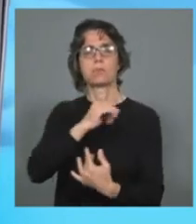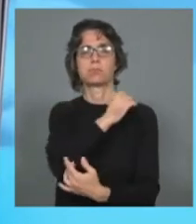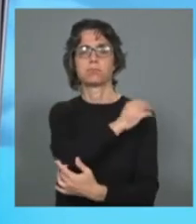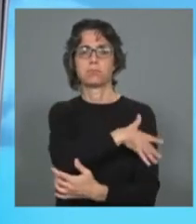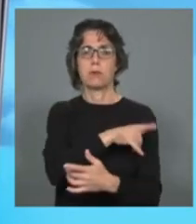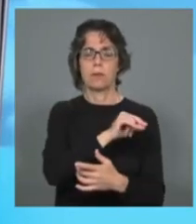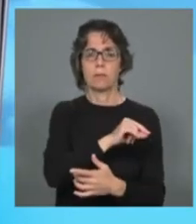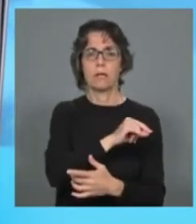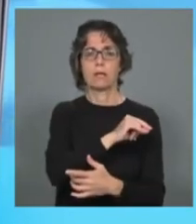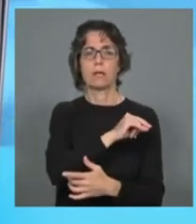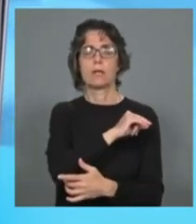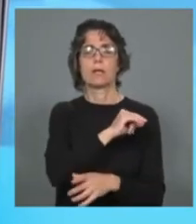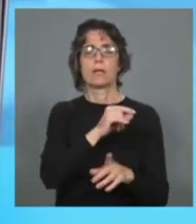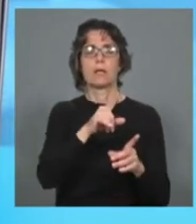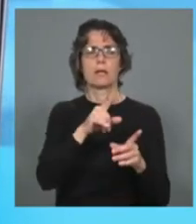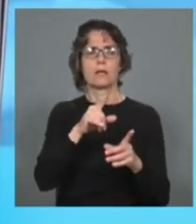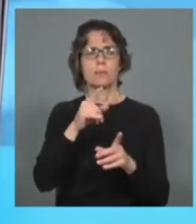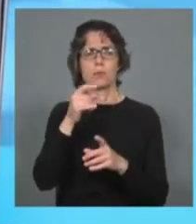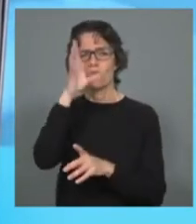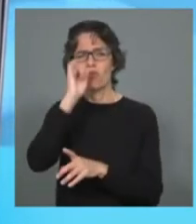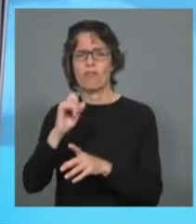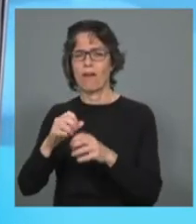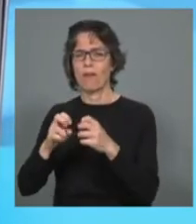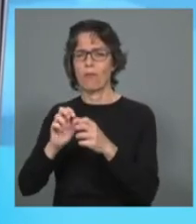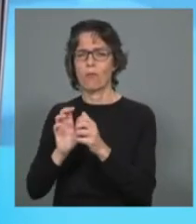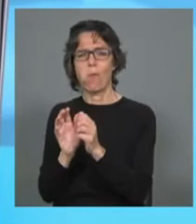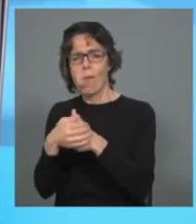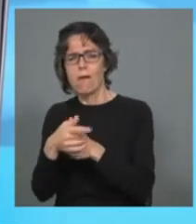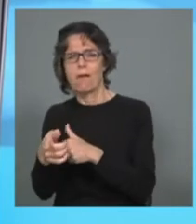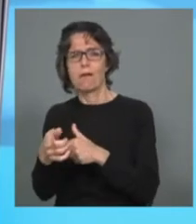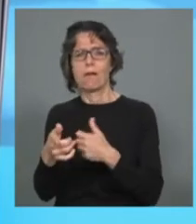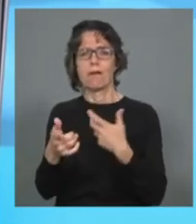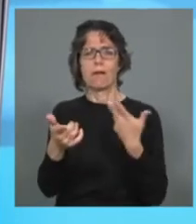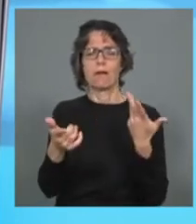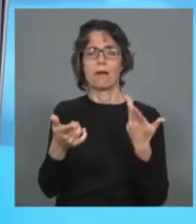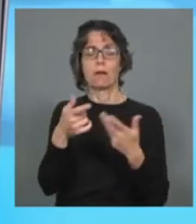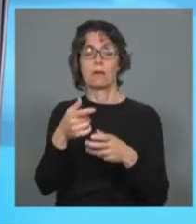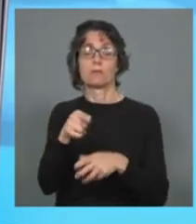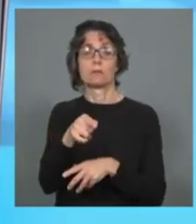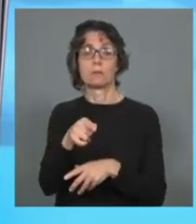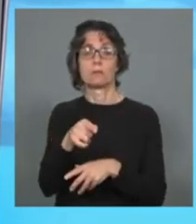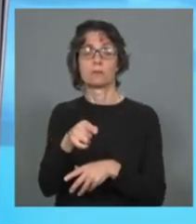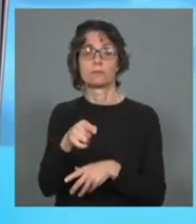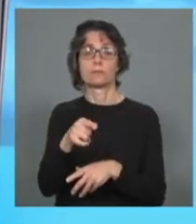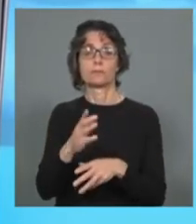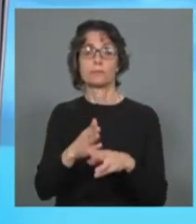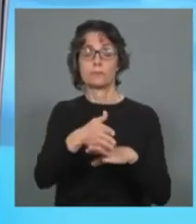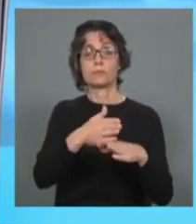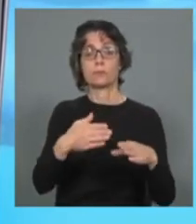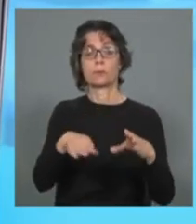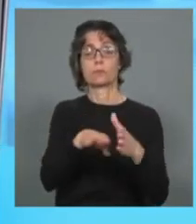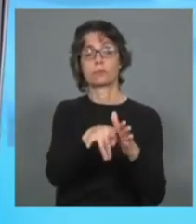corrupção no Estado, depois por fim que foi a gota d'água que foi a explosão no porto de Beirute.